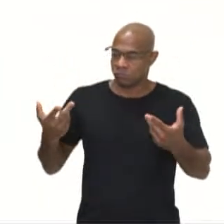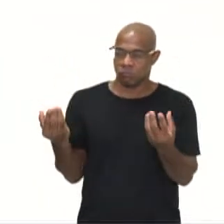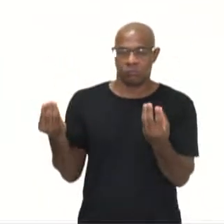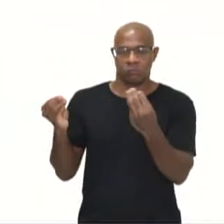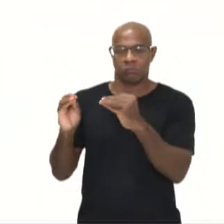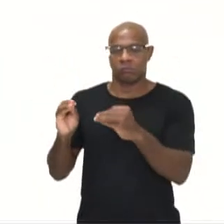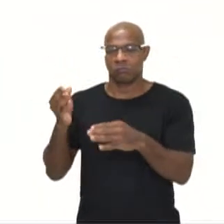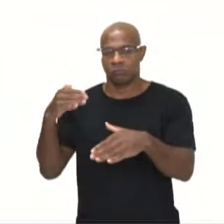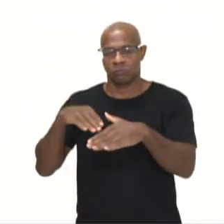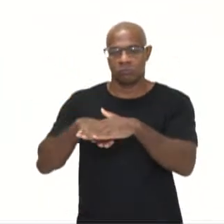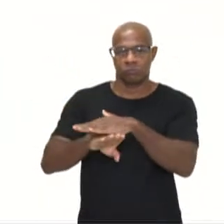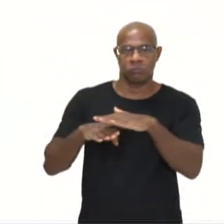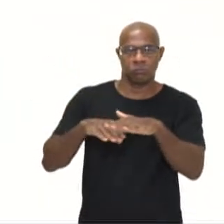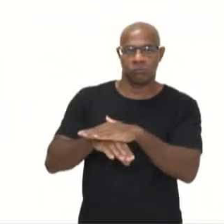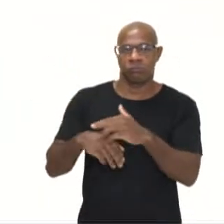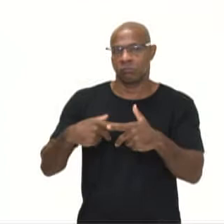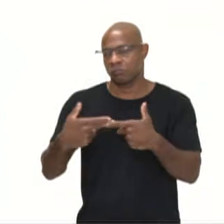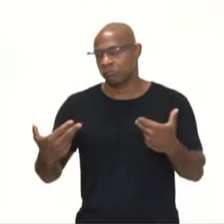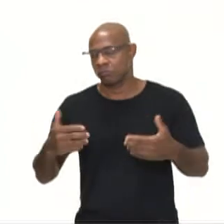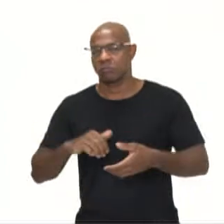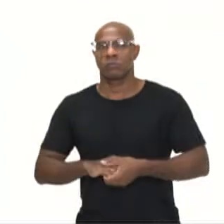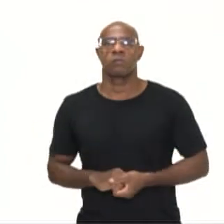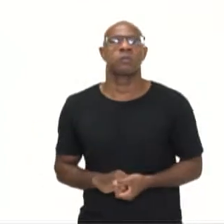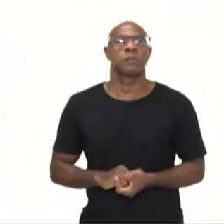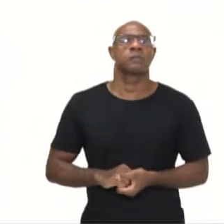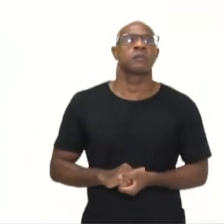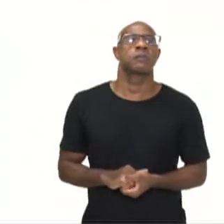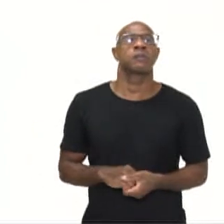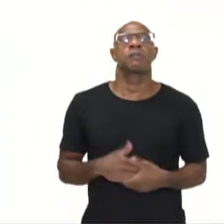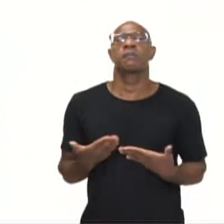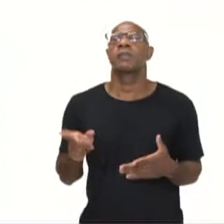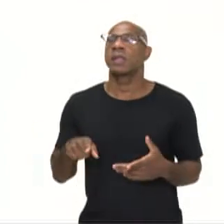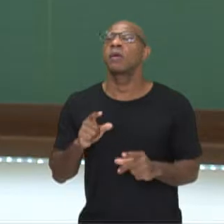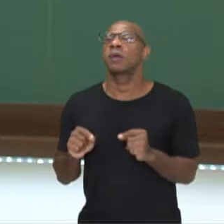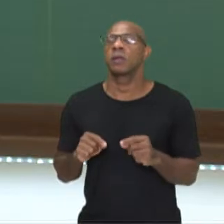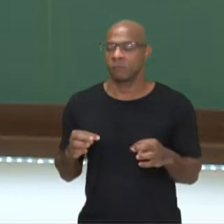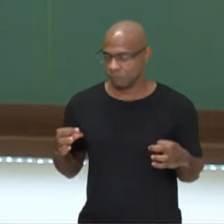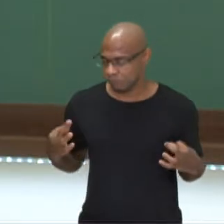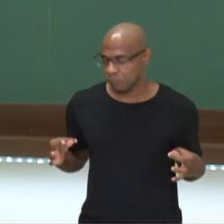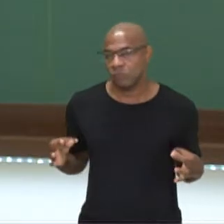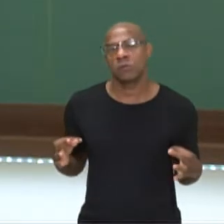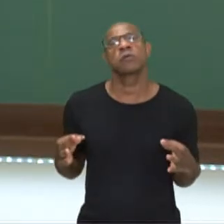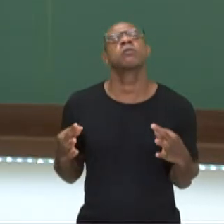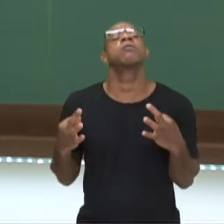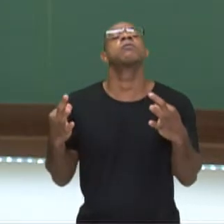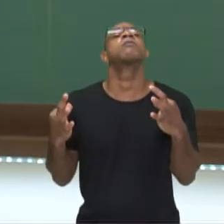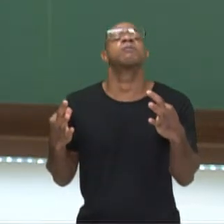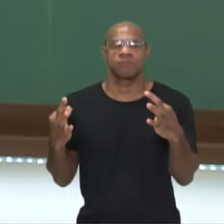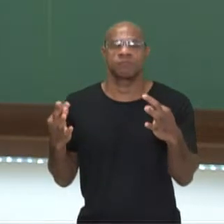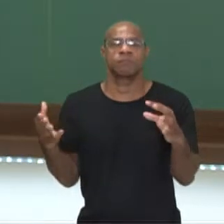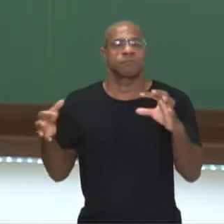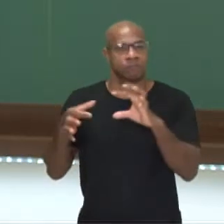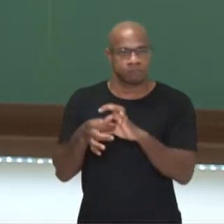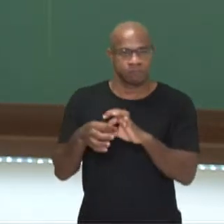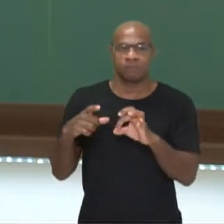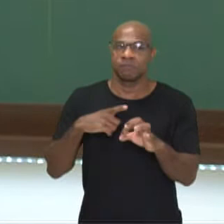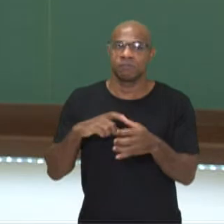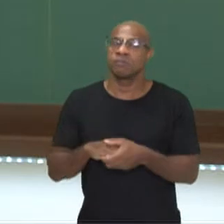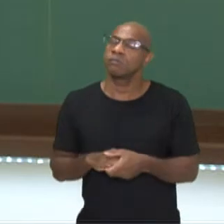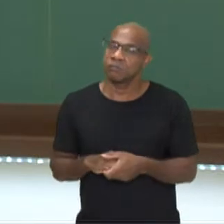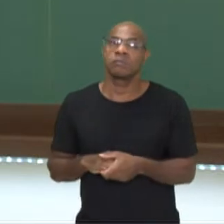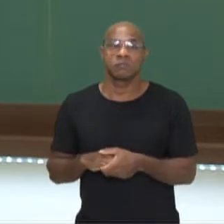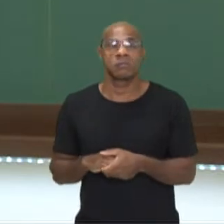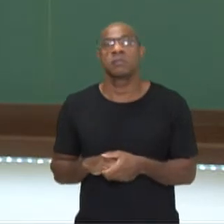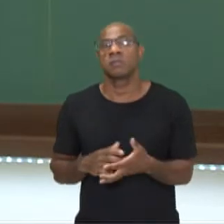mediante combinações de bits. É tecnologia mediante todo isto. Sim, é um comentário